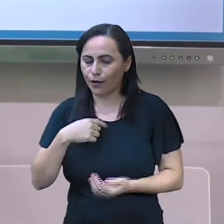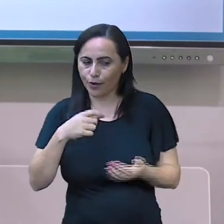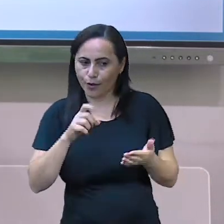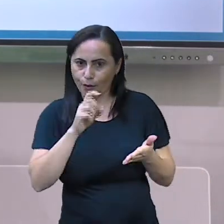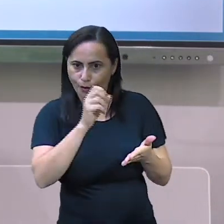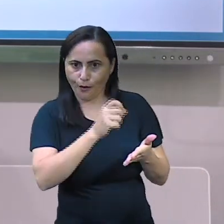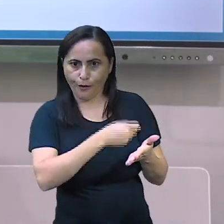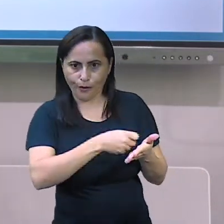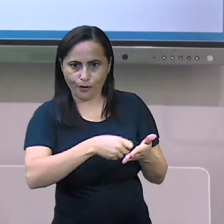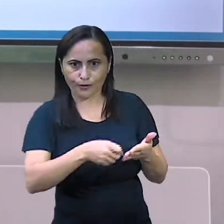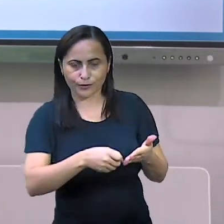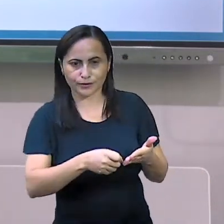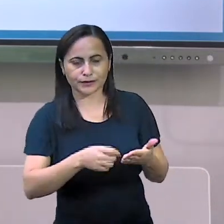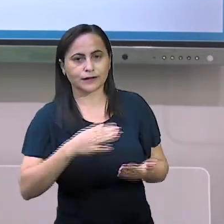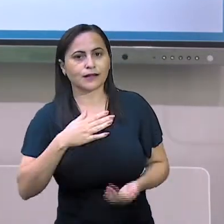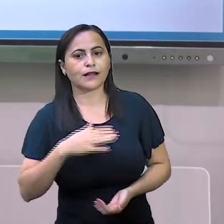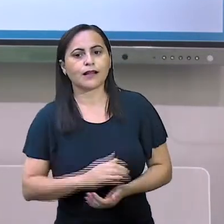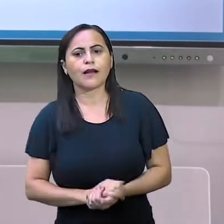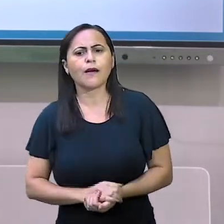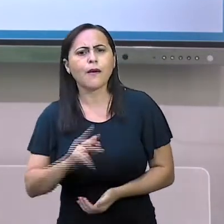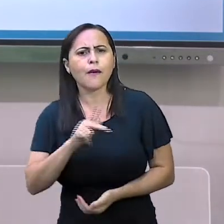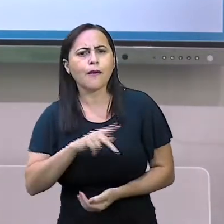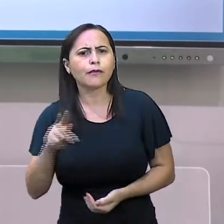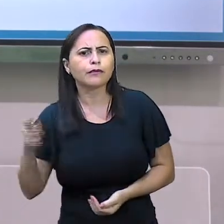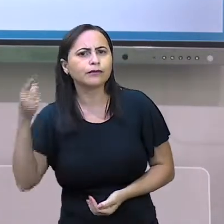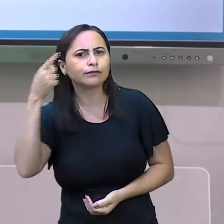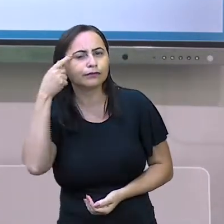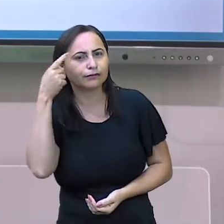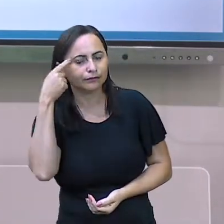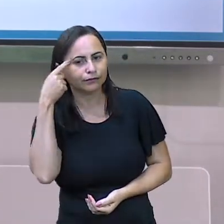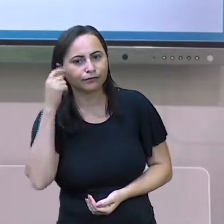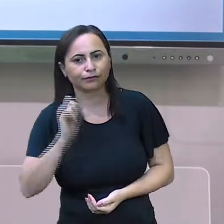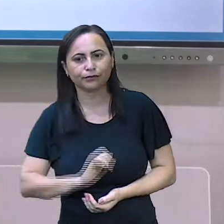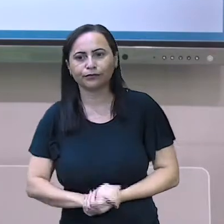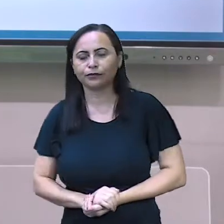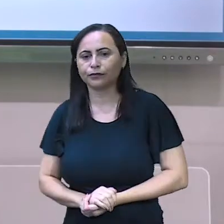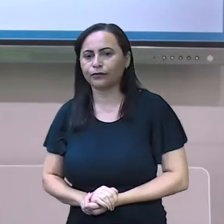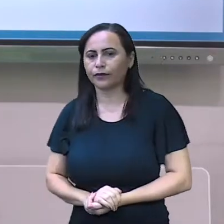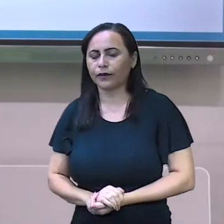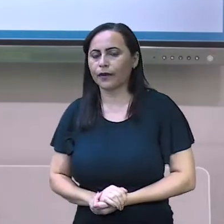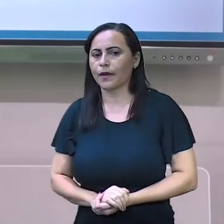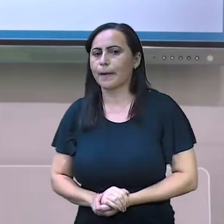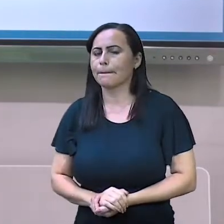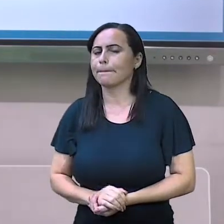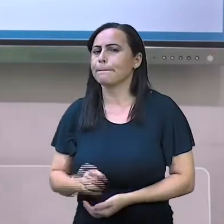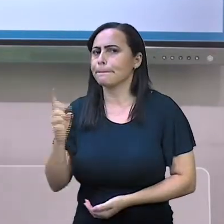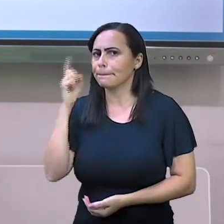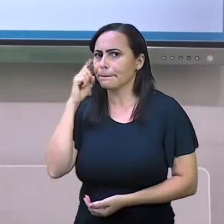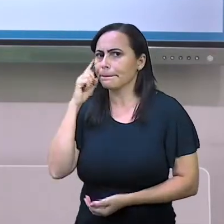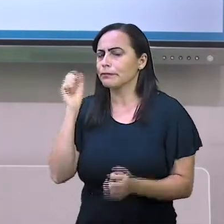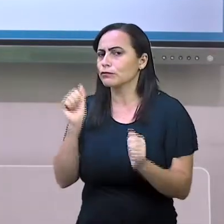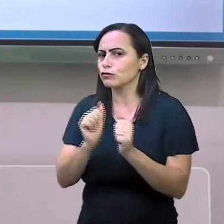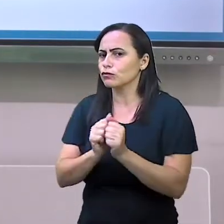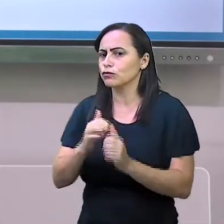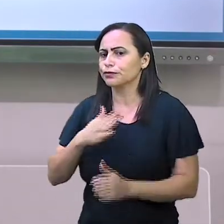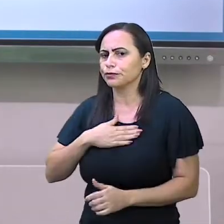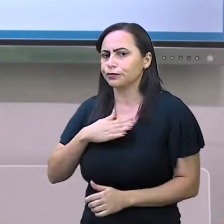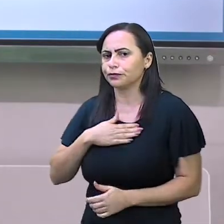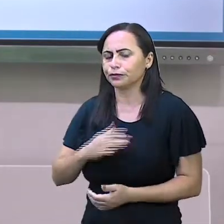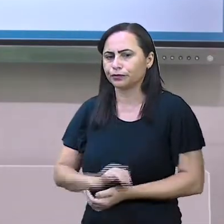professora Luciene, porque aí são muitas respostas. Mas vão pensando aí comigo. Por exemplo,